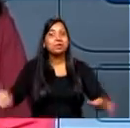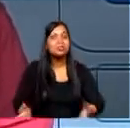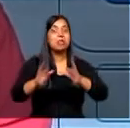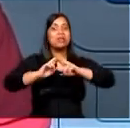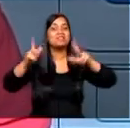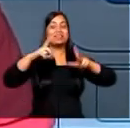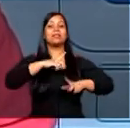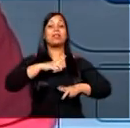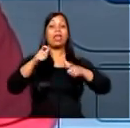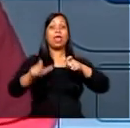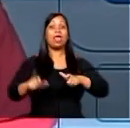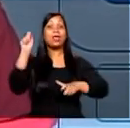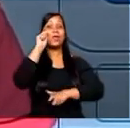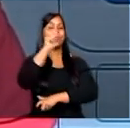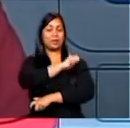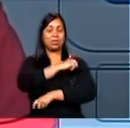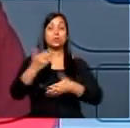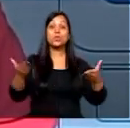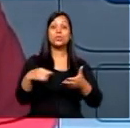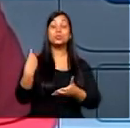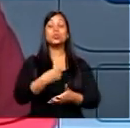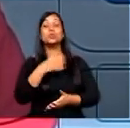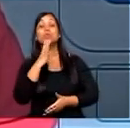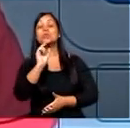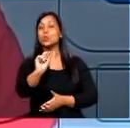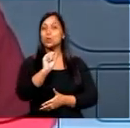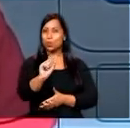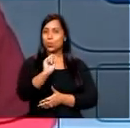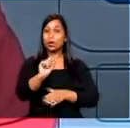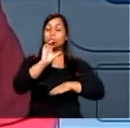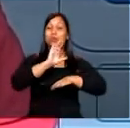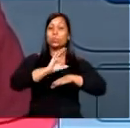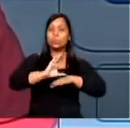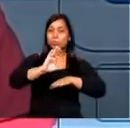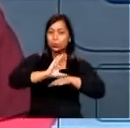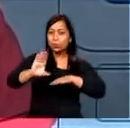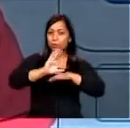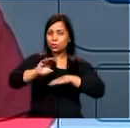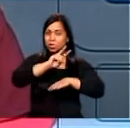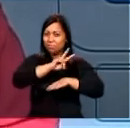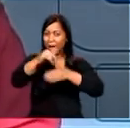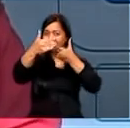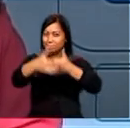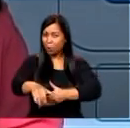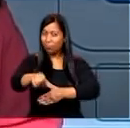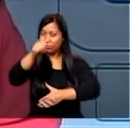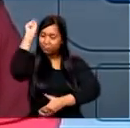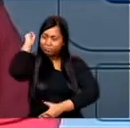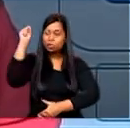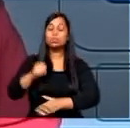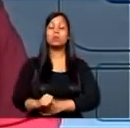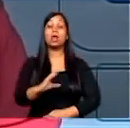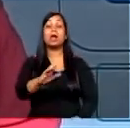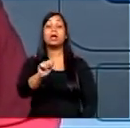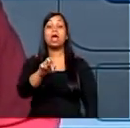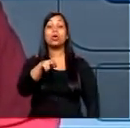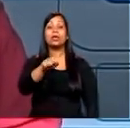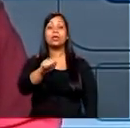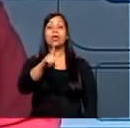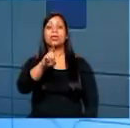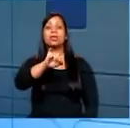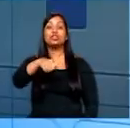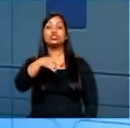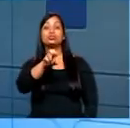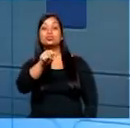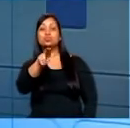na vida de São José do Rio Preto. Hoje a gente vai conhecer um pouco mais sobre o cursinho popular Carolina Maria de Jesus. E quem fala comigo é a